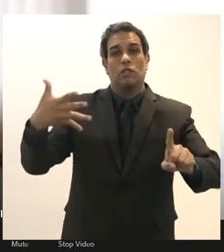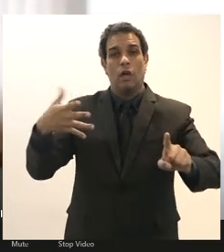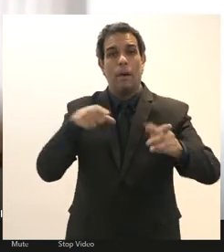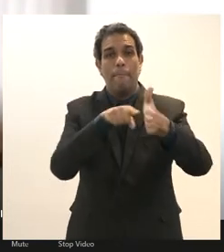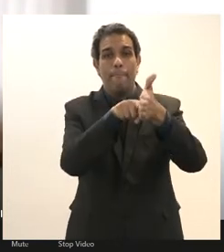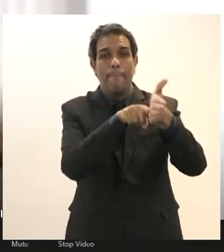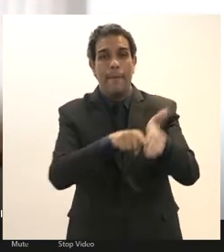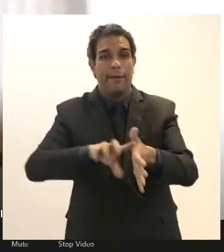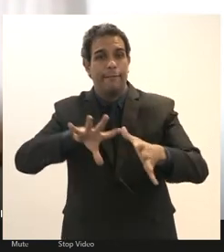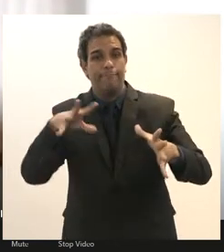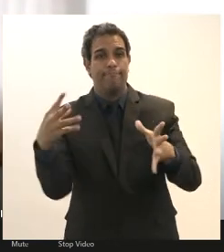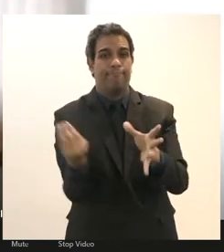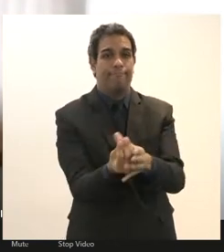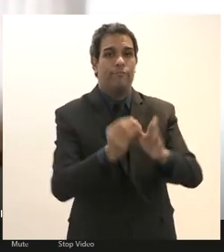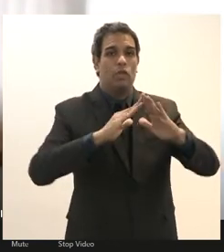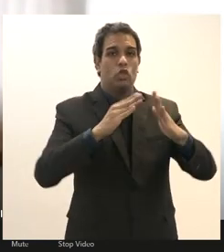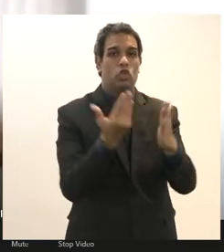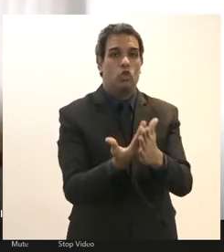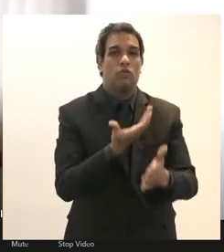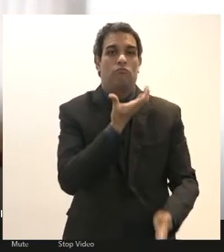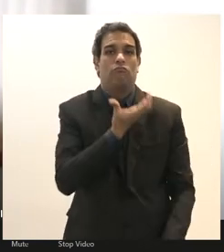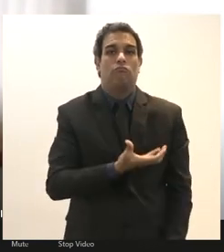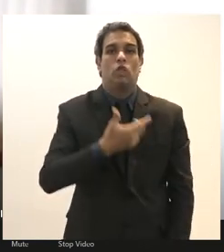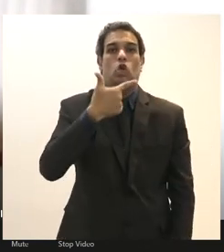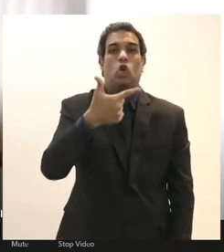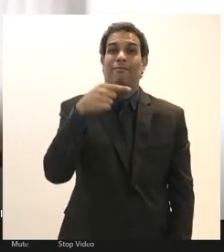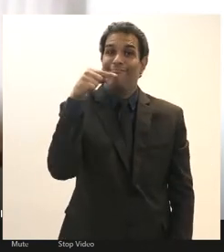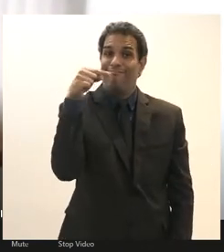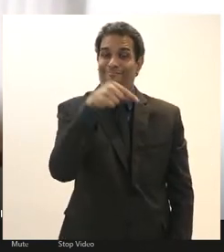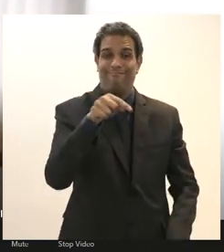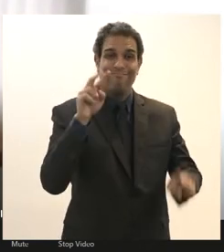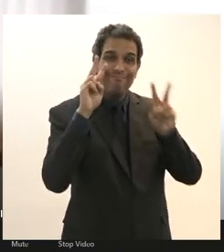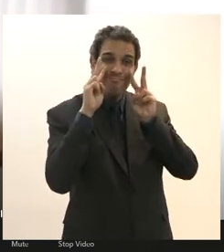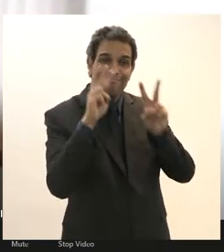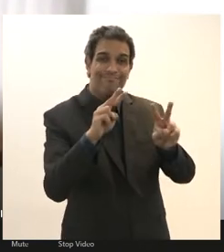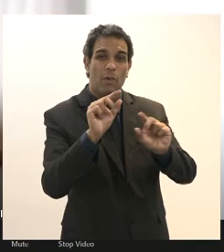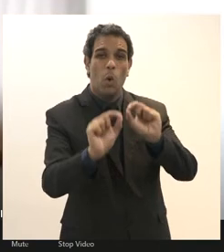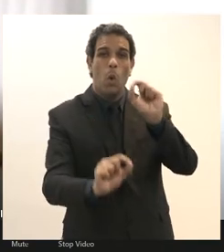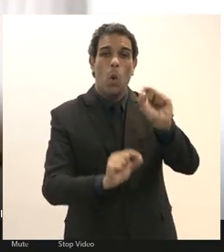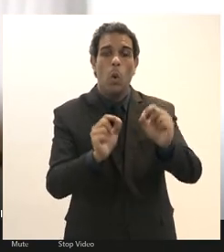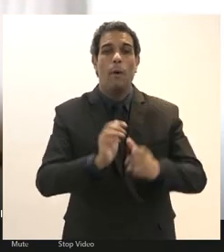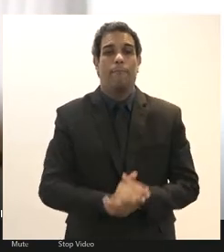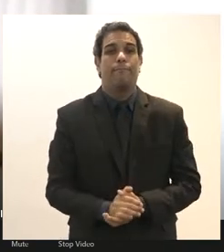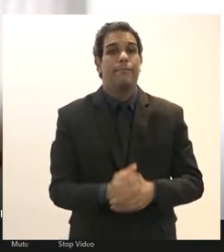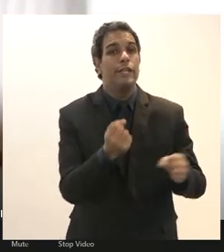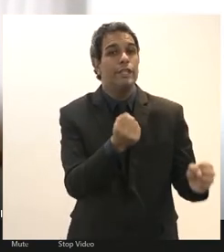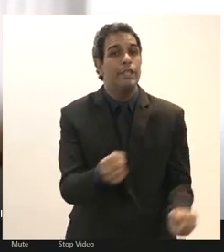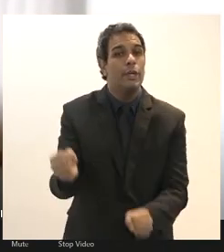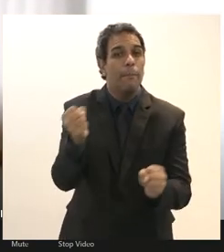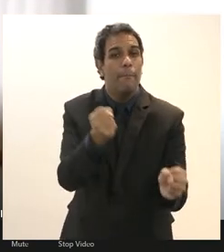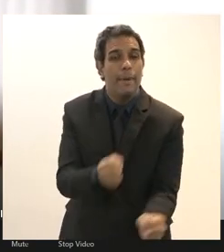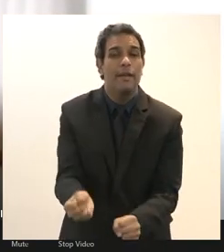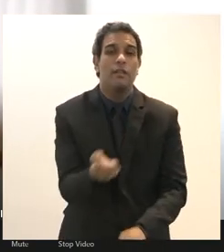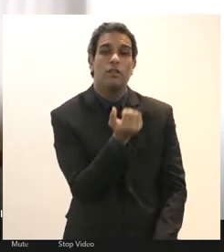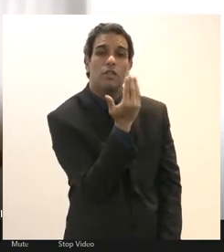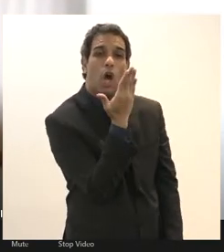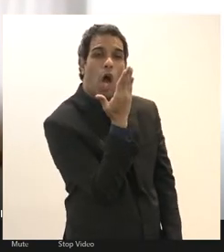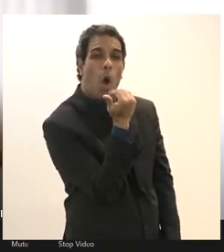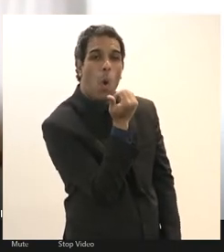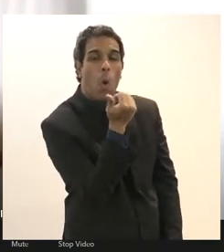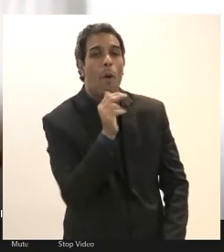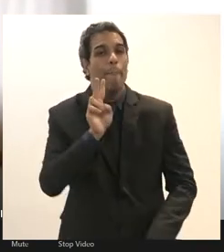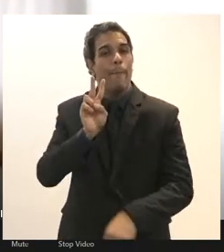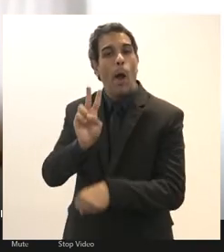pois bem hoje o colégio já vivencia uma realidade que os serviços de limpeza alimentação segurança